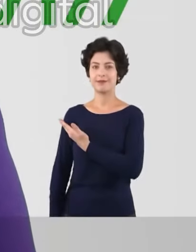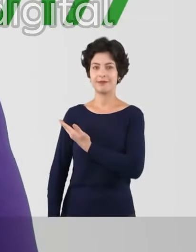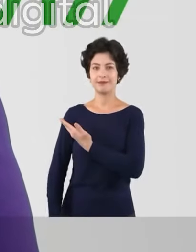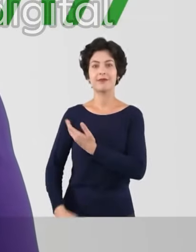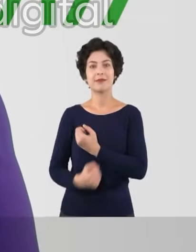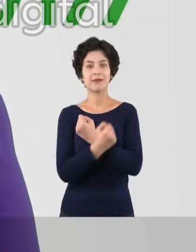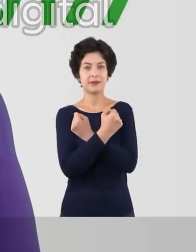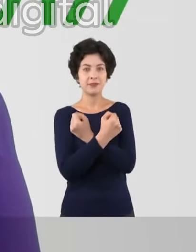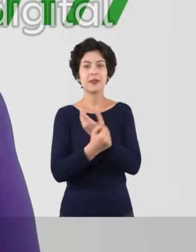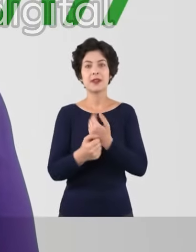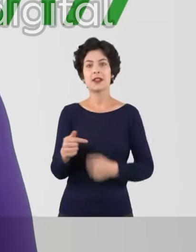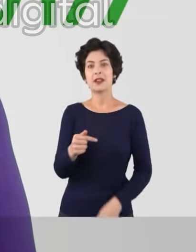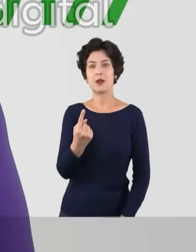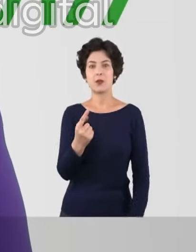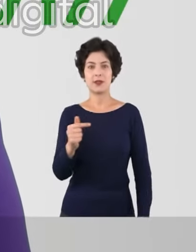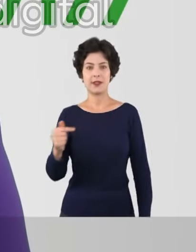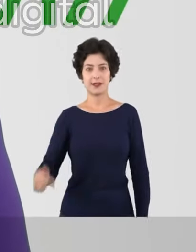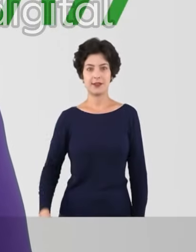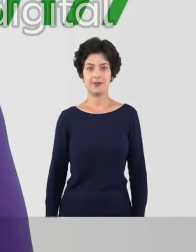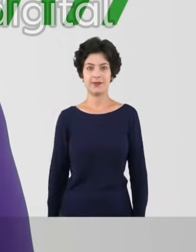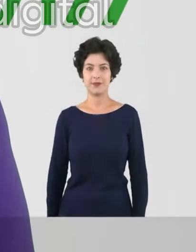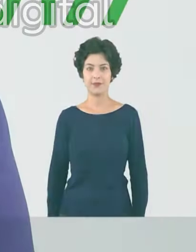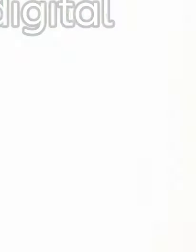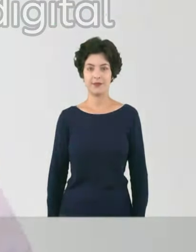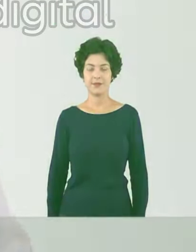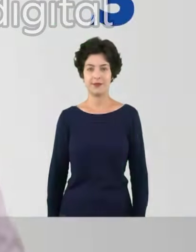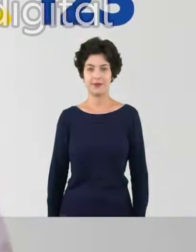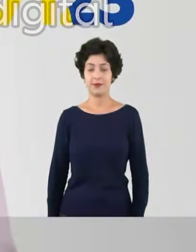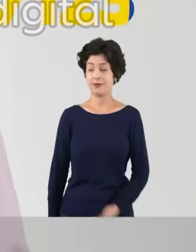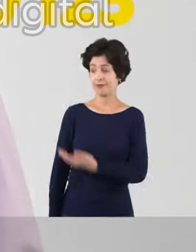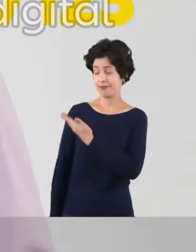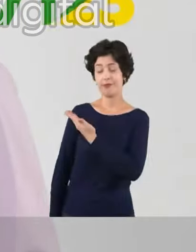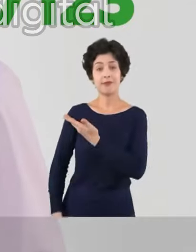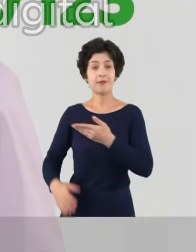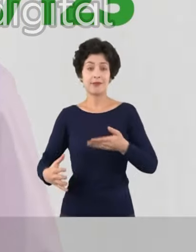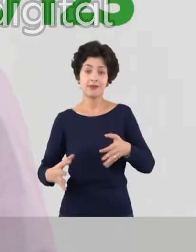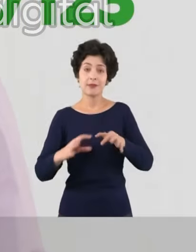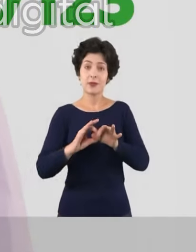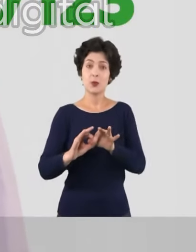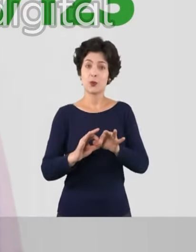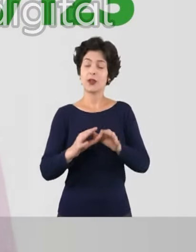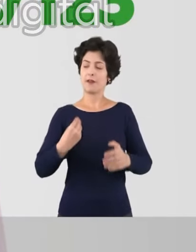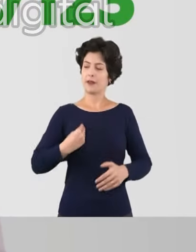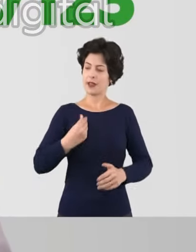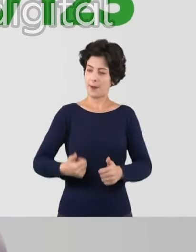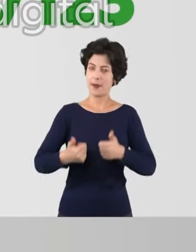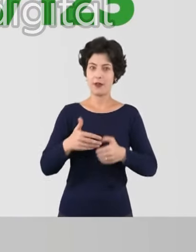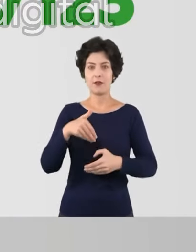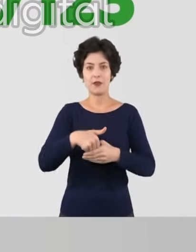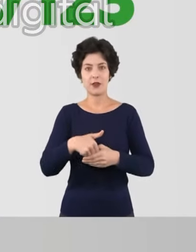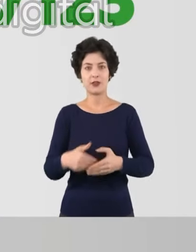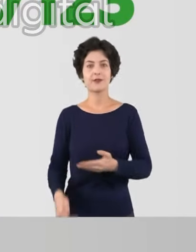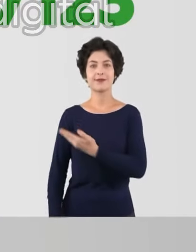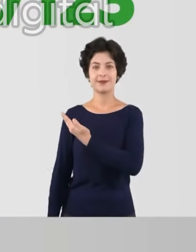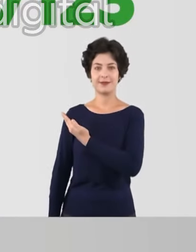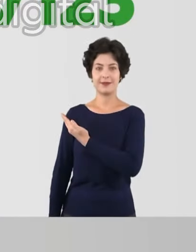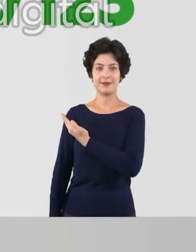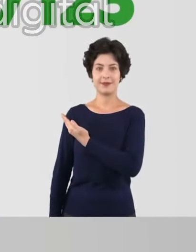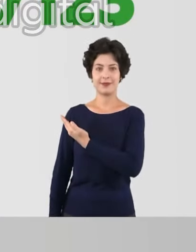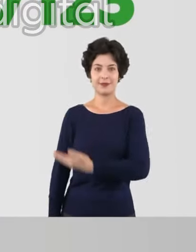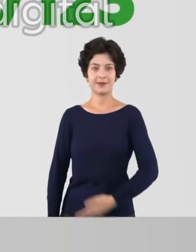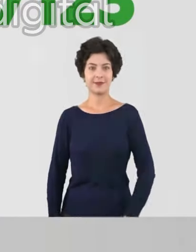Vote Leiliane Mulher Maravilha 77177. Alexandre Gentil e você, juntos por uma vida melhor. Vote